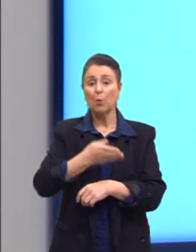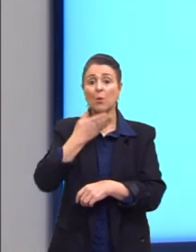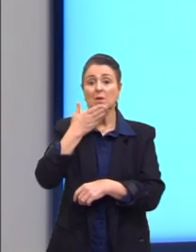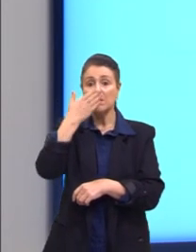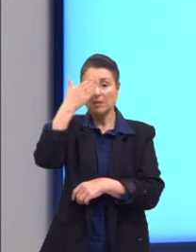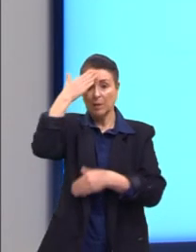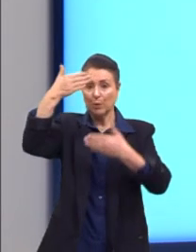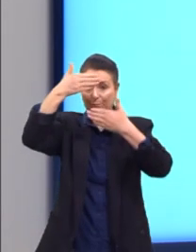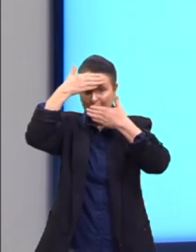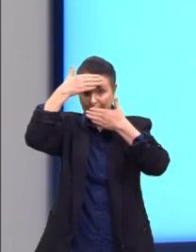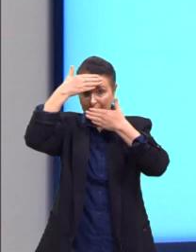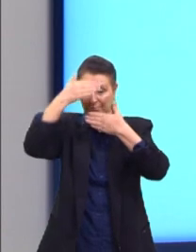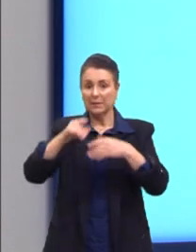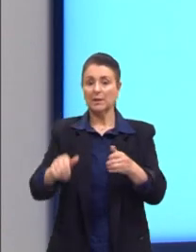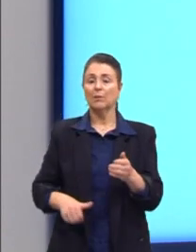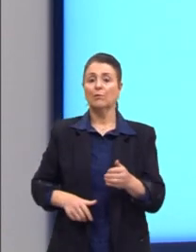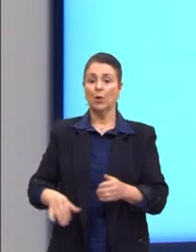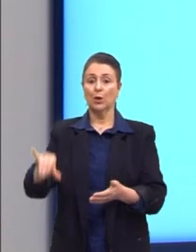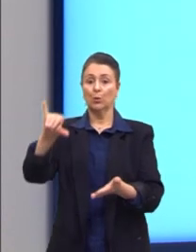essa guerra entre